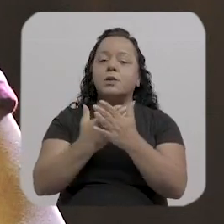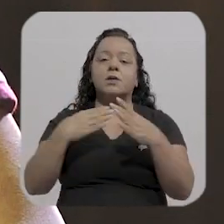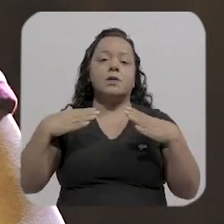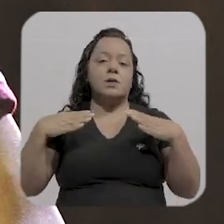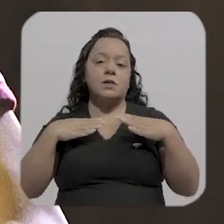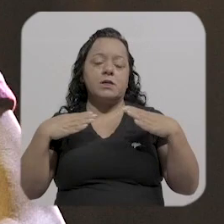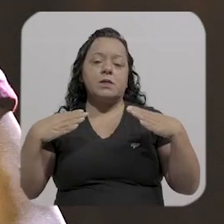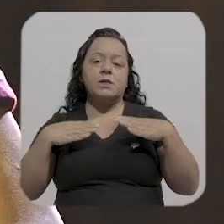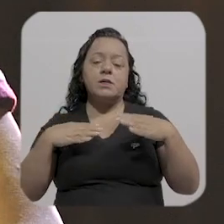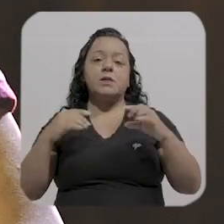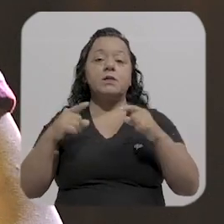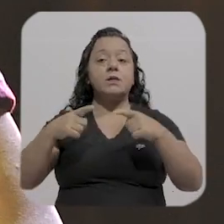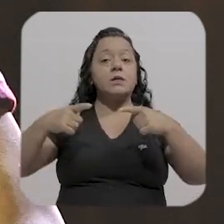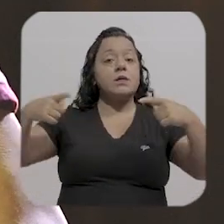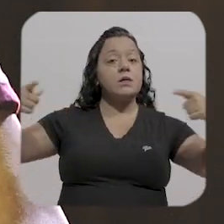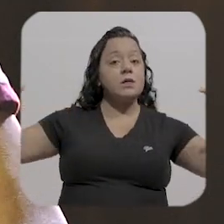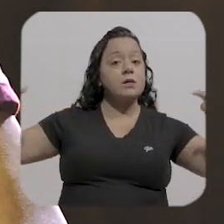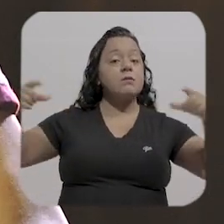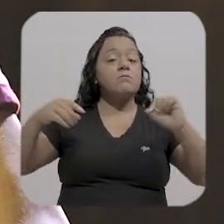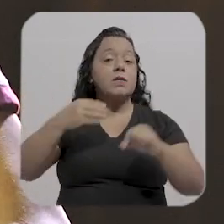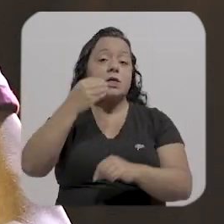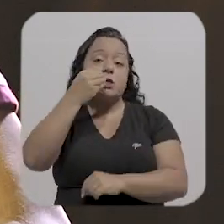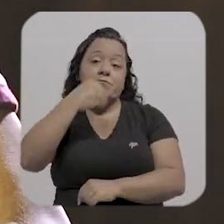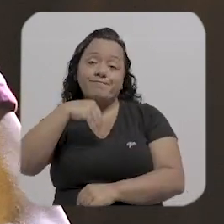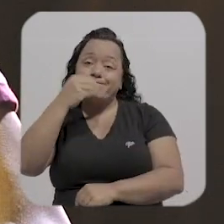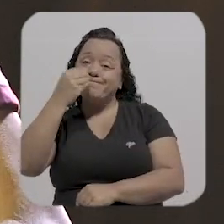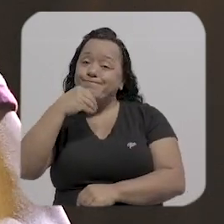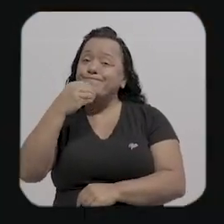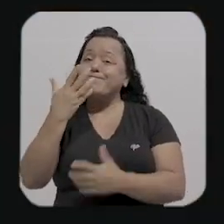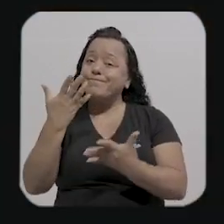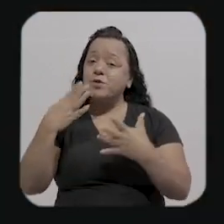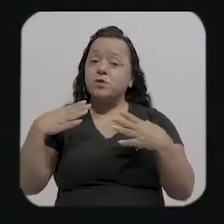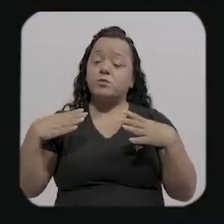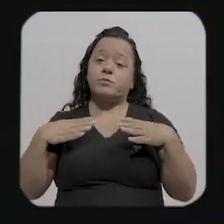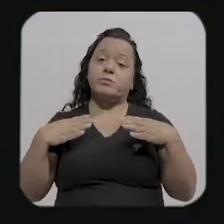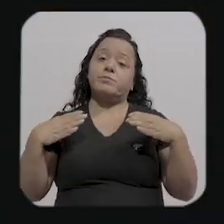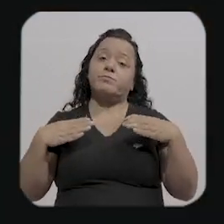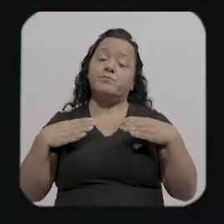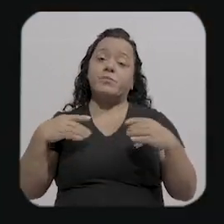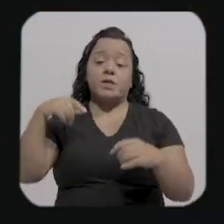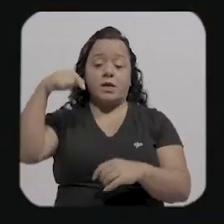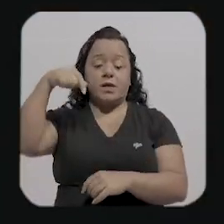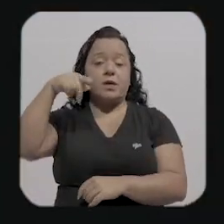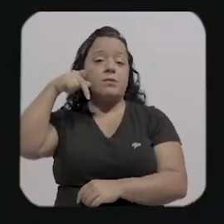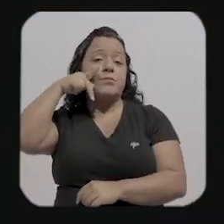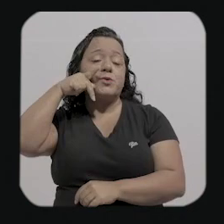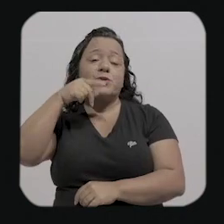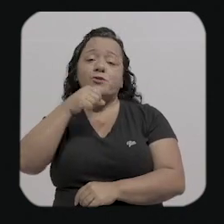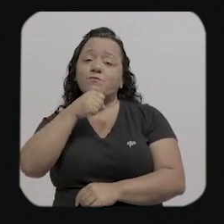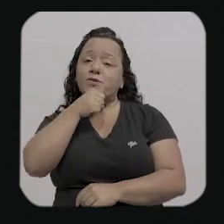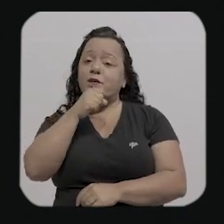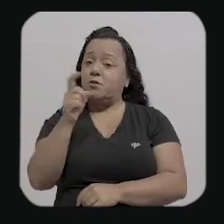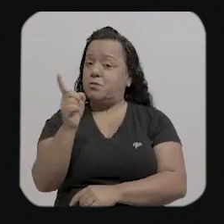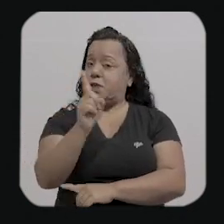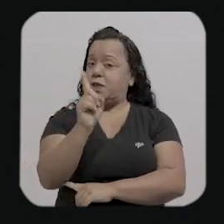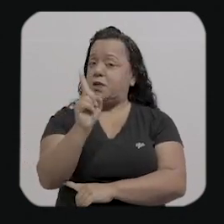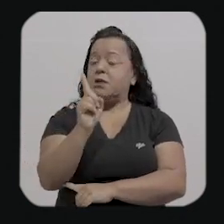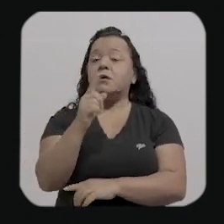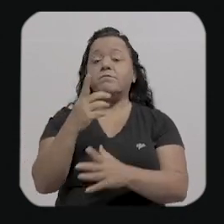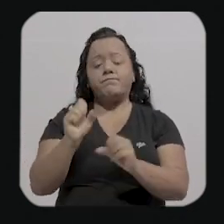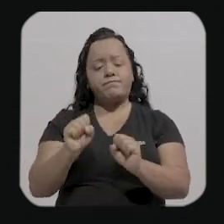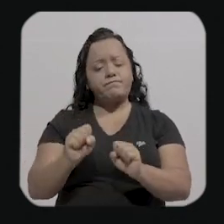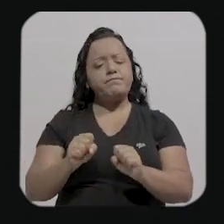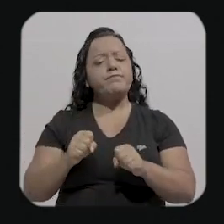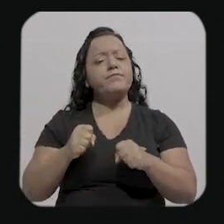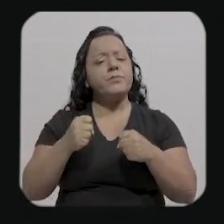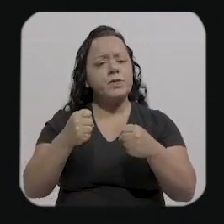e Porto Velho ainda não embora se esforce né tenham aqueles que se queiram se esforçar pra